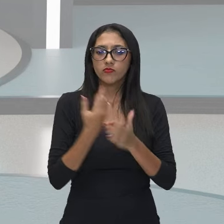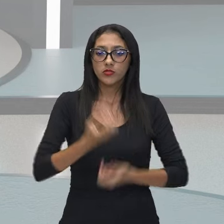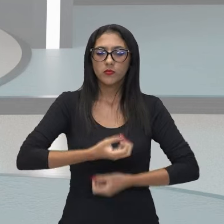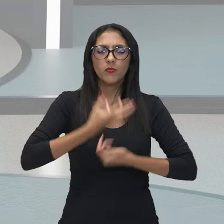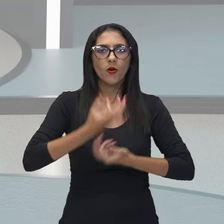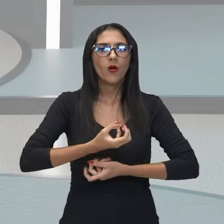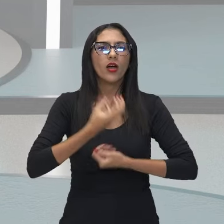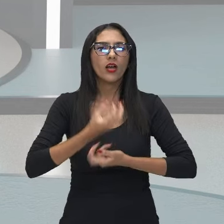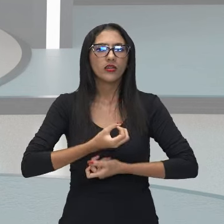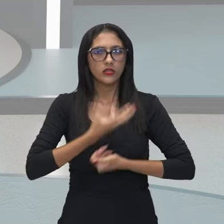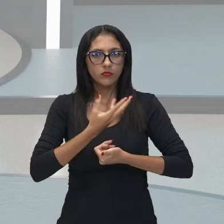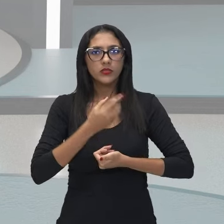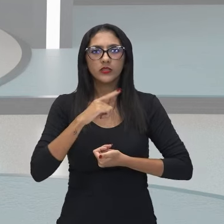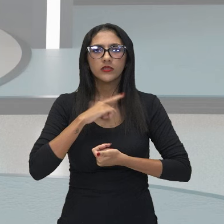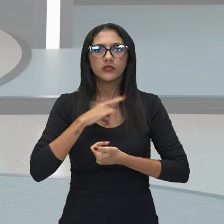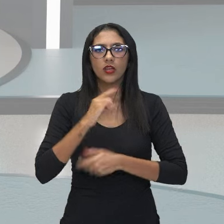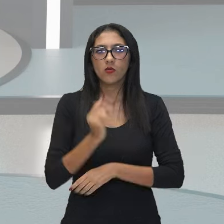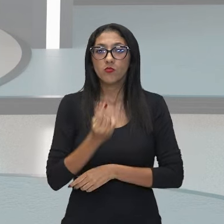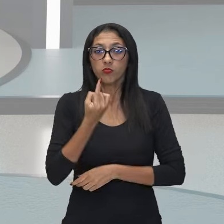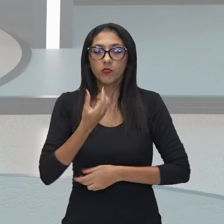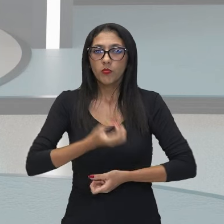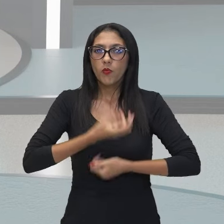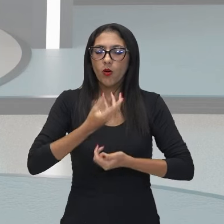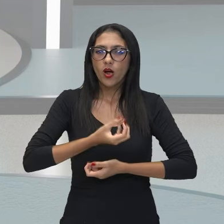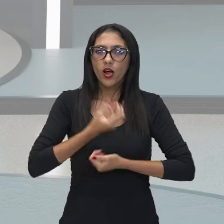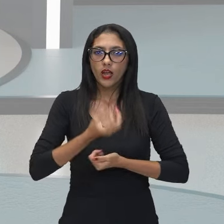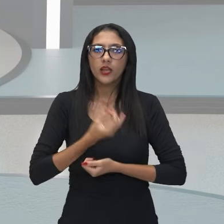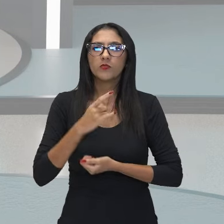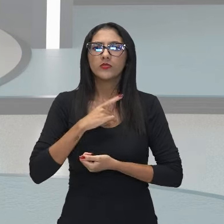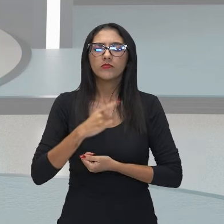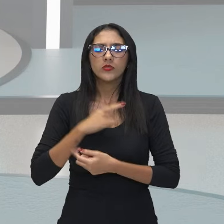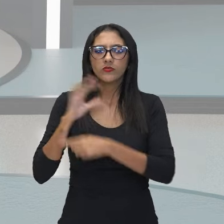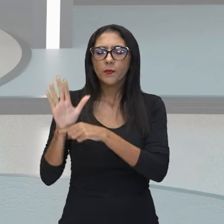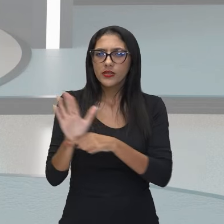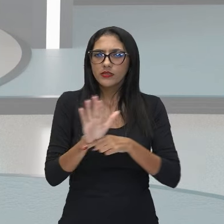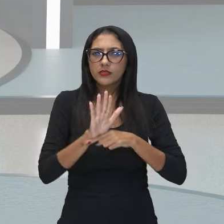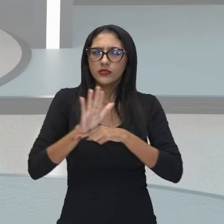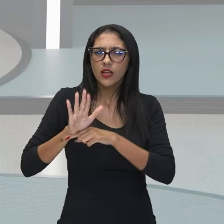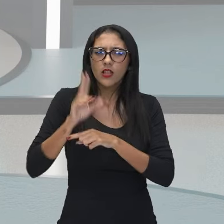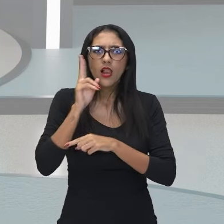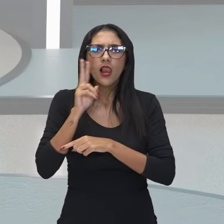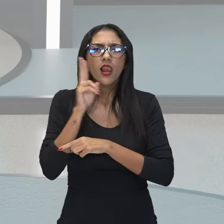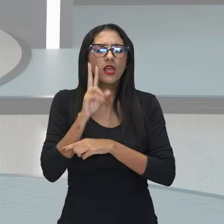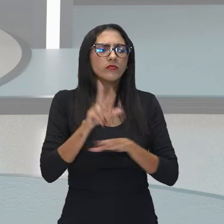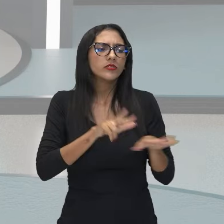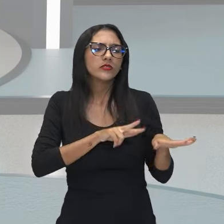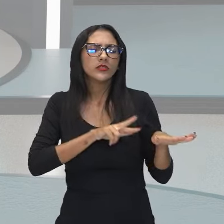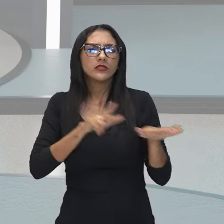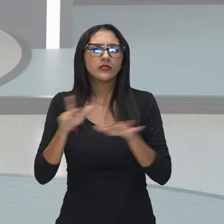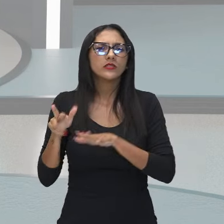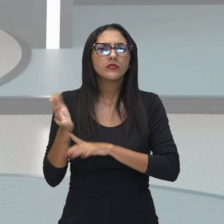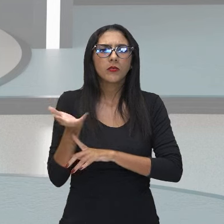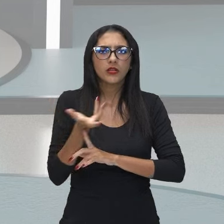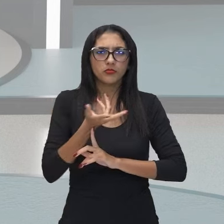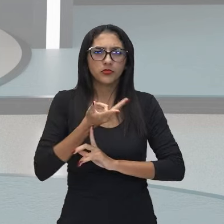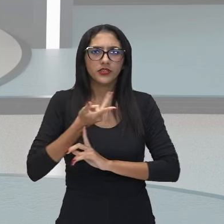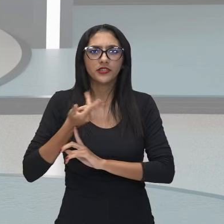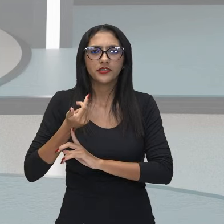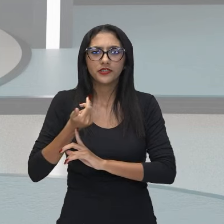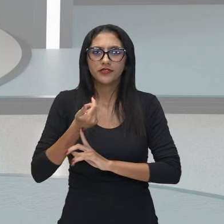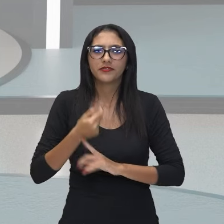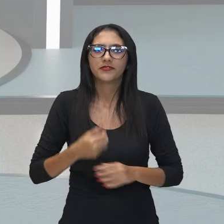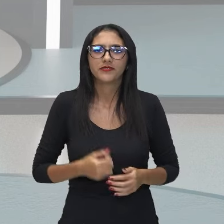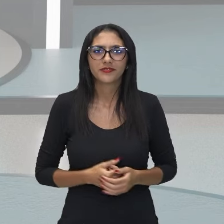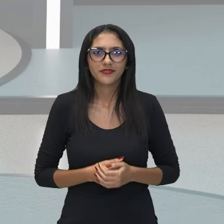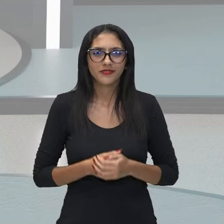um desses poemas foi apresentado na Semana de Arte Moderna. Daqui a pouquinho, vamos conhecer esse poema. Seguindo